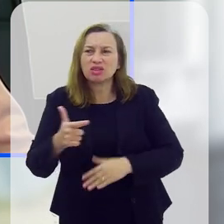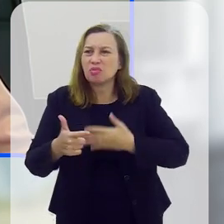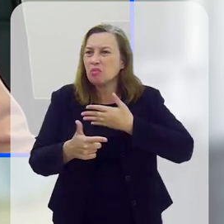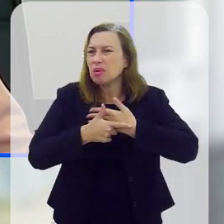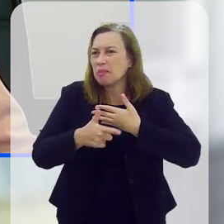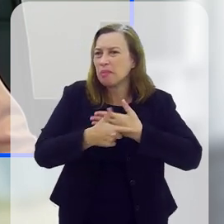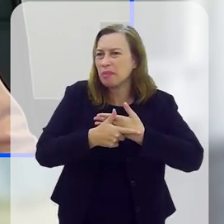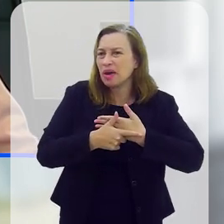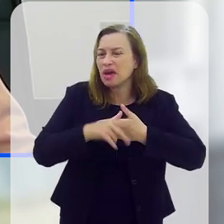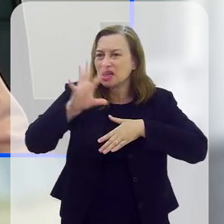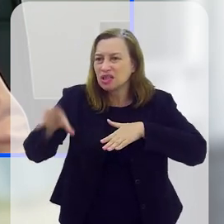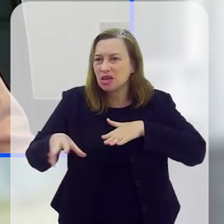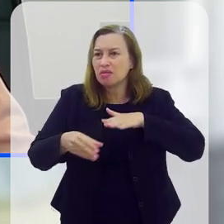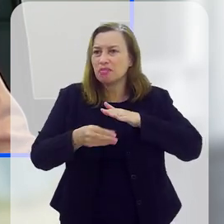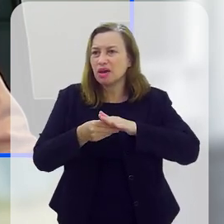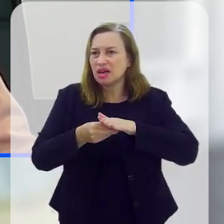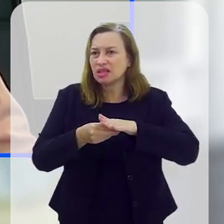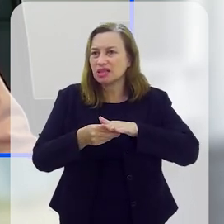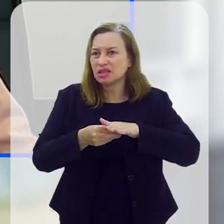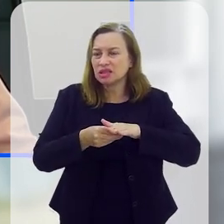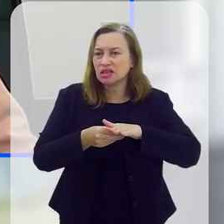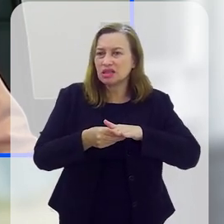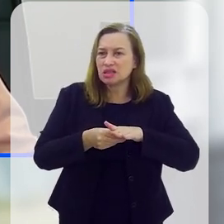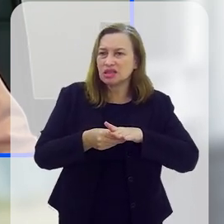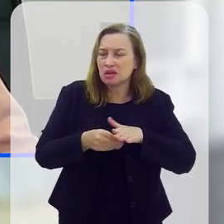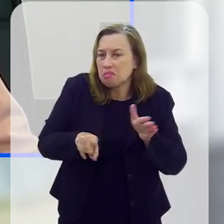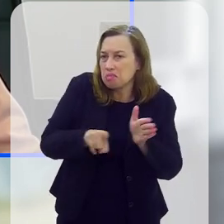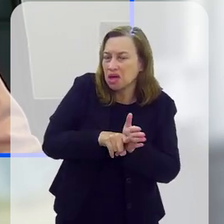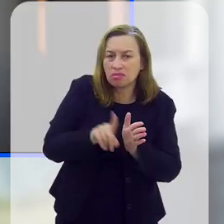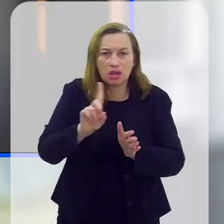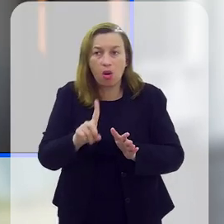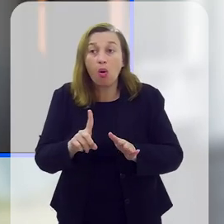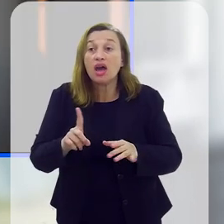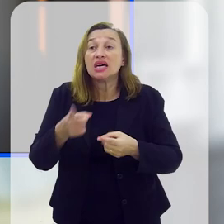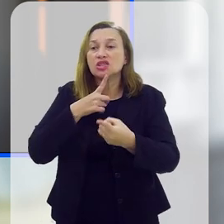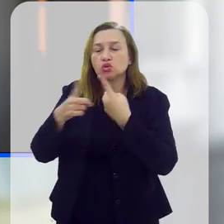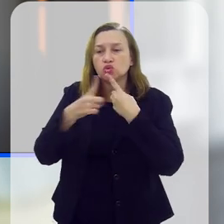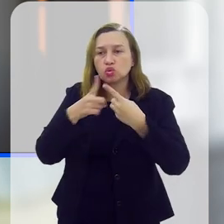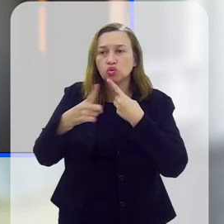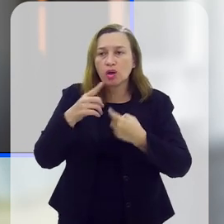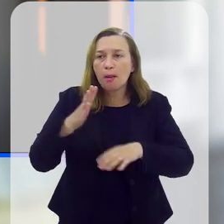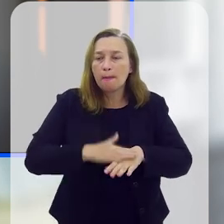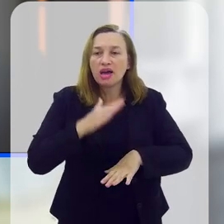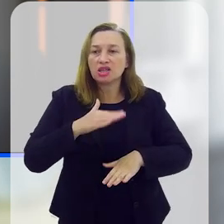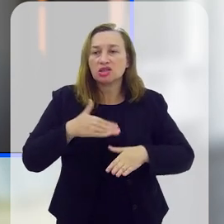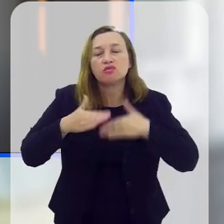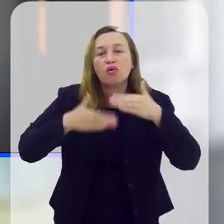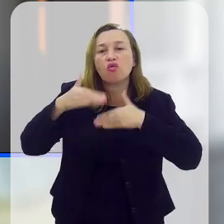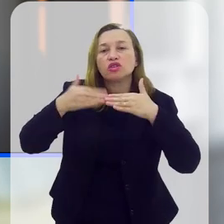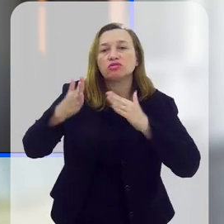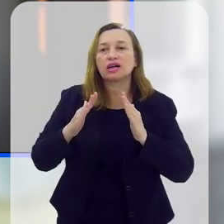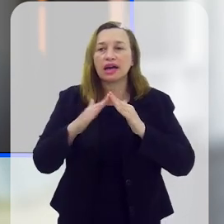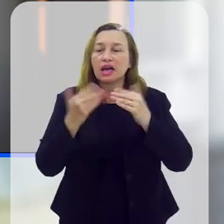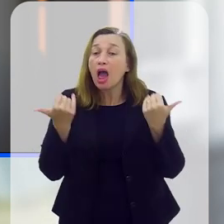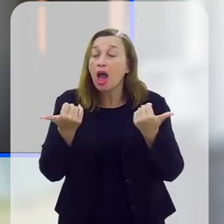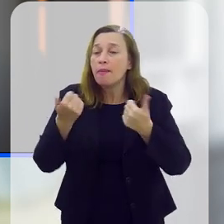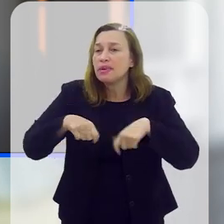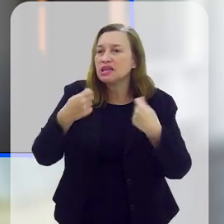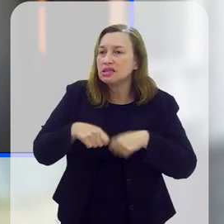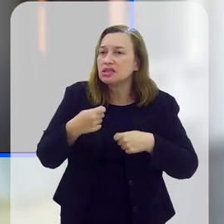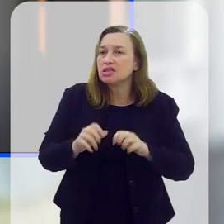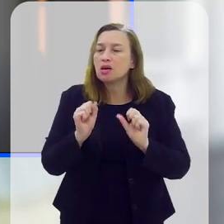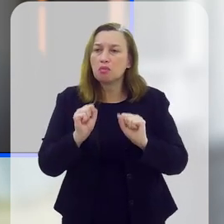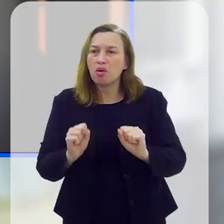aqui nós não temos esse papel de emendas impositivas. Talvez, acho que esse debate está bem maduro na casa,